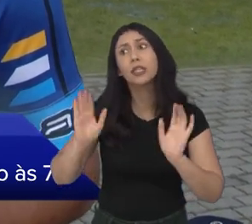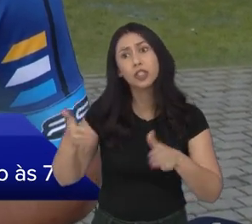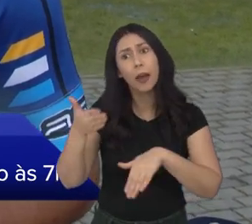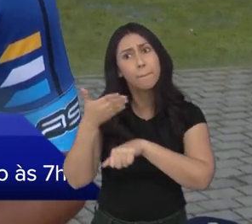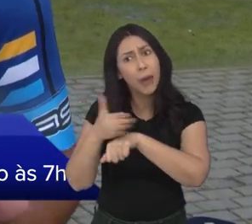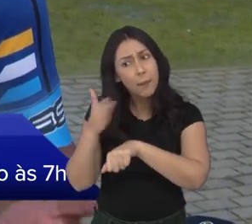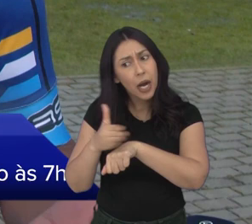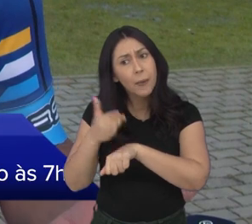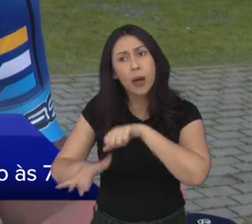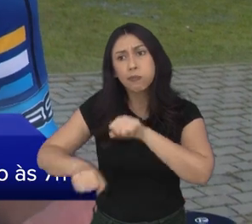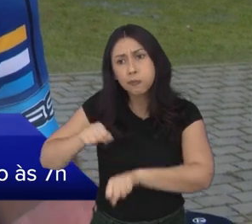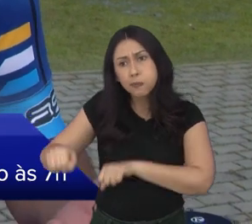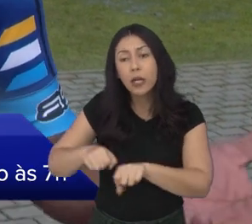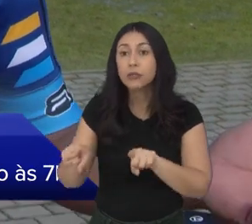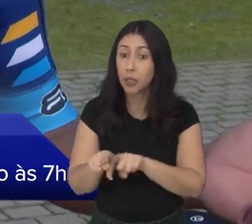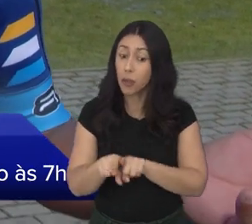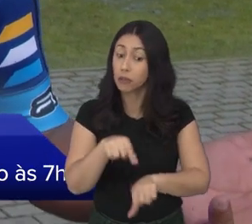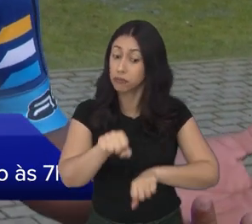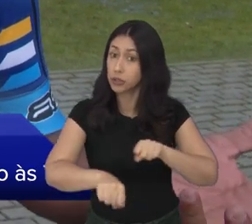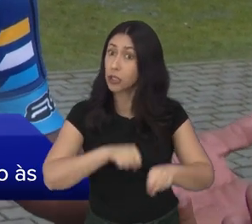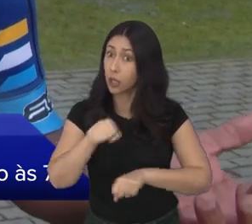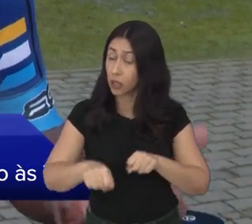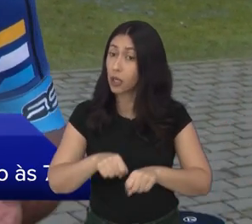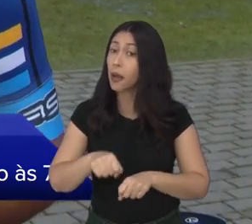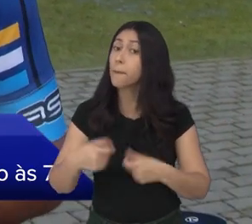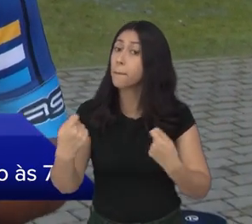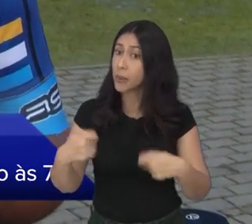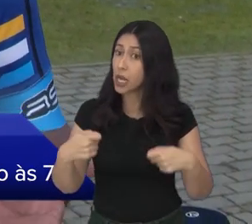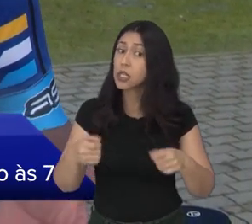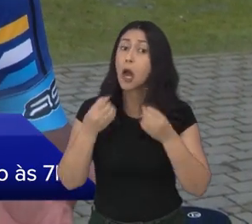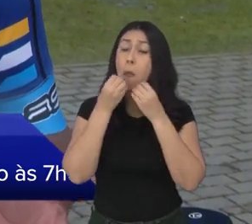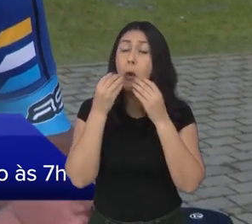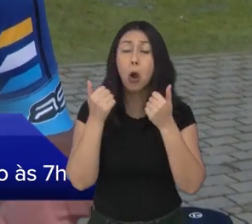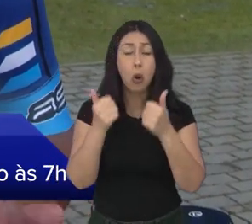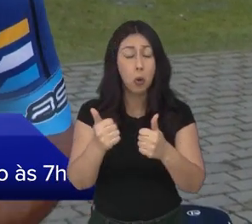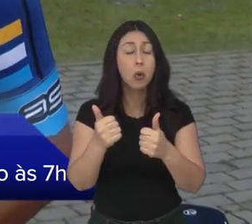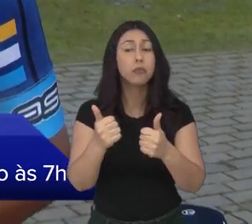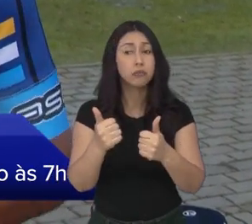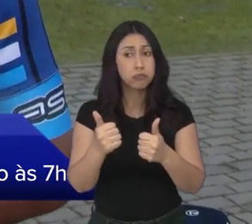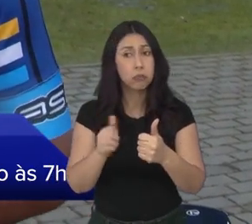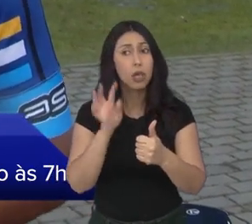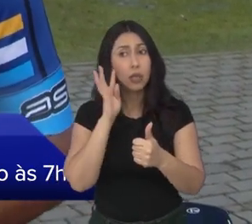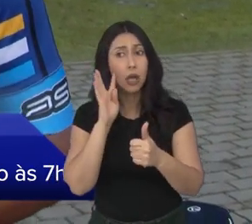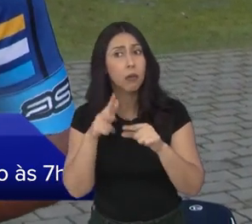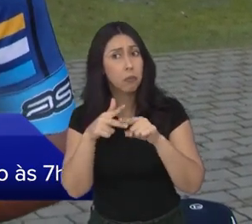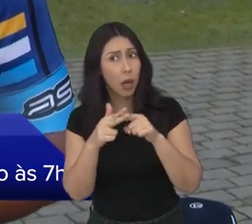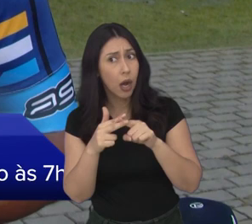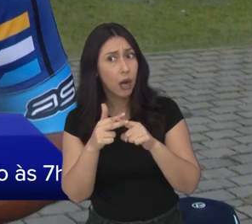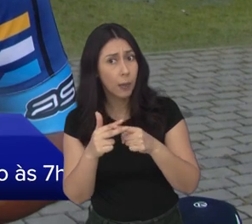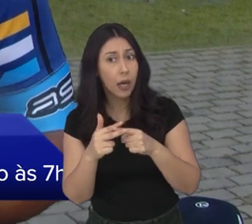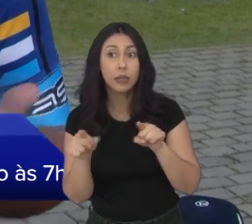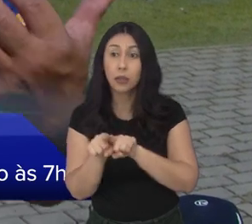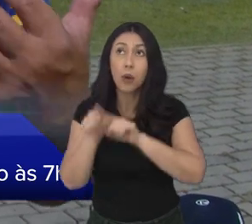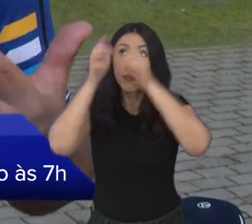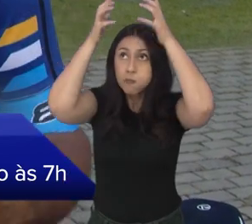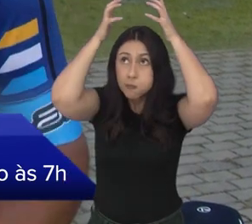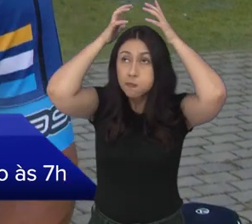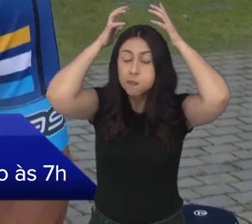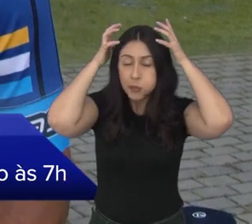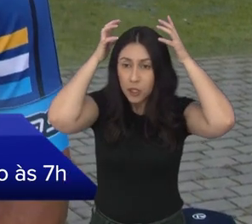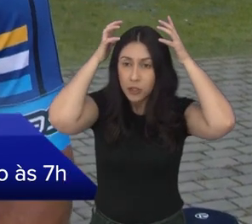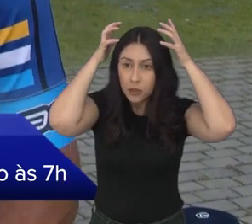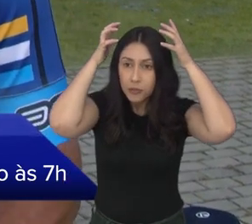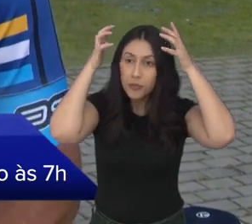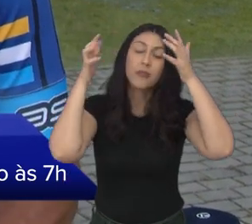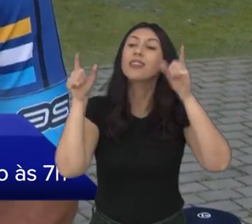pedalando um pouco. A bicicleta tem, precisa ser uma bicicleta top, uma bicicleta em bom estado, é legal fazer uma manutençãozinha antes. O uso do